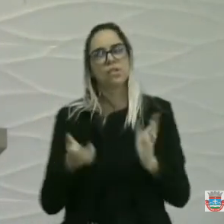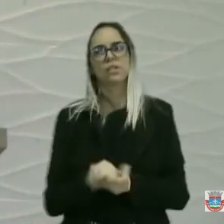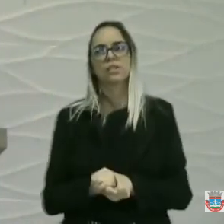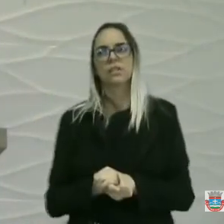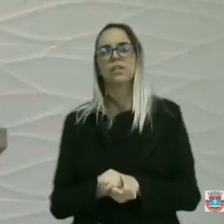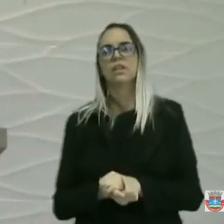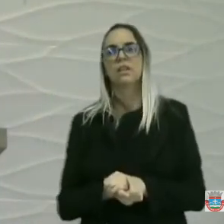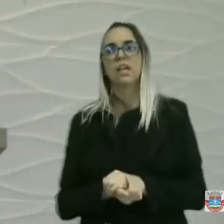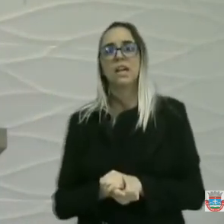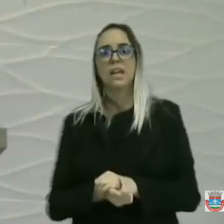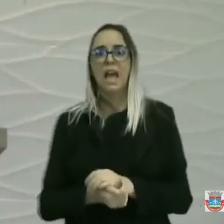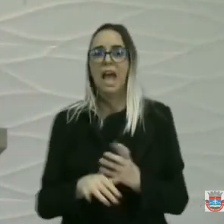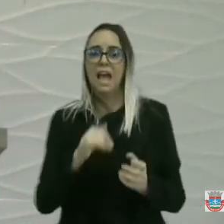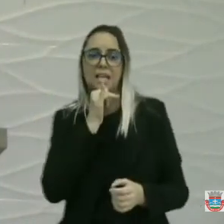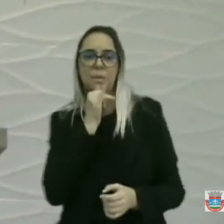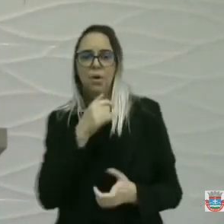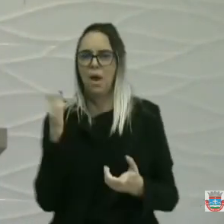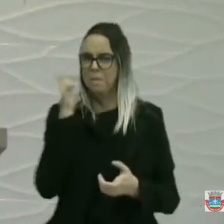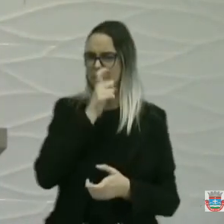esfarrapada.